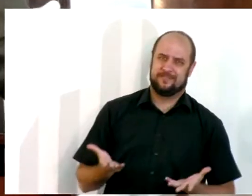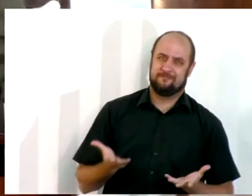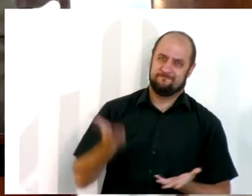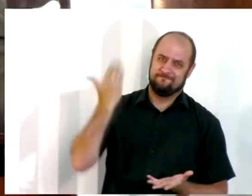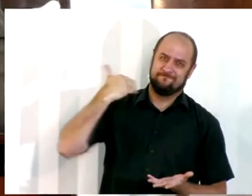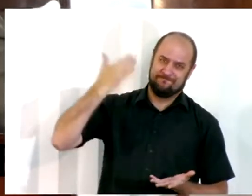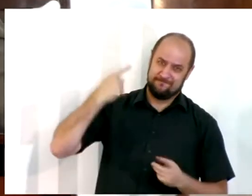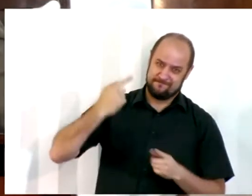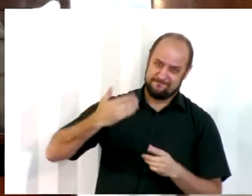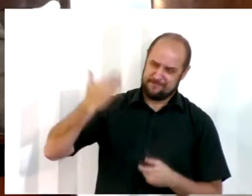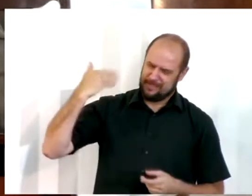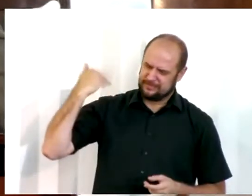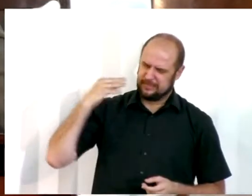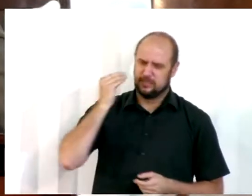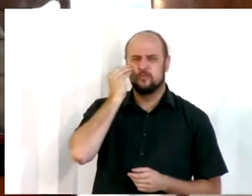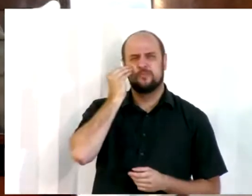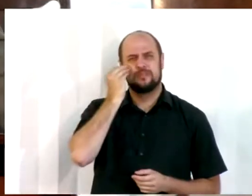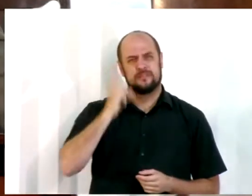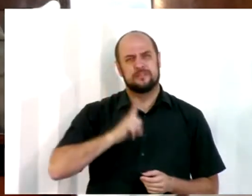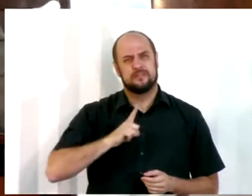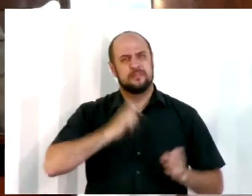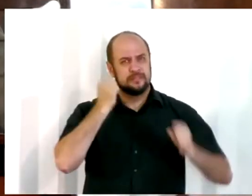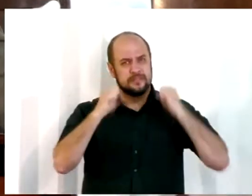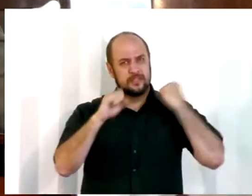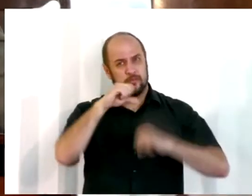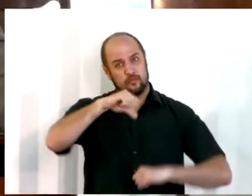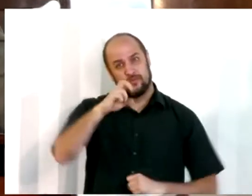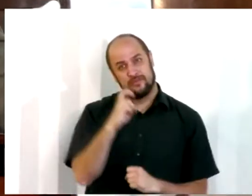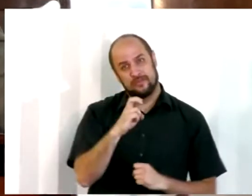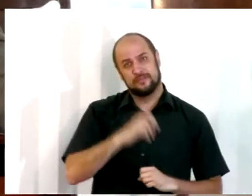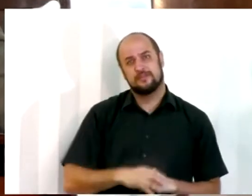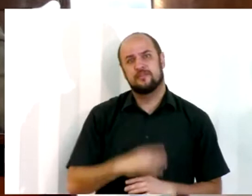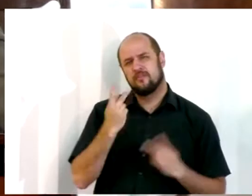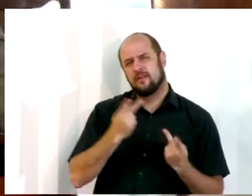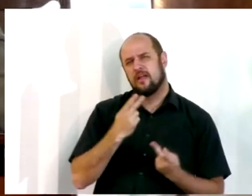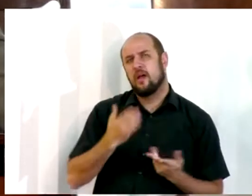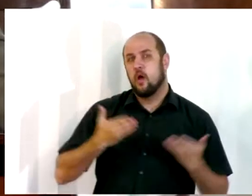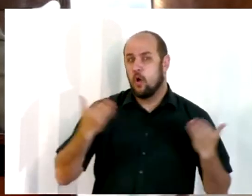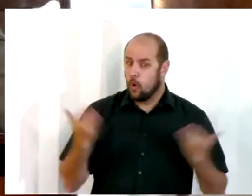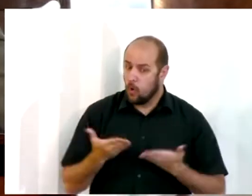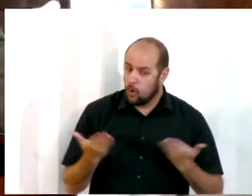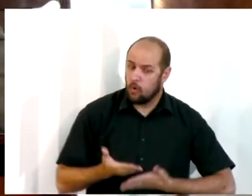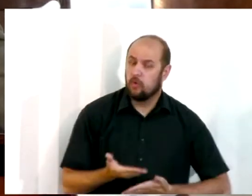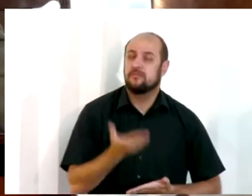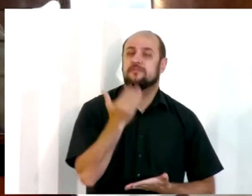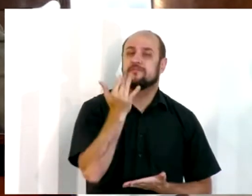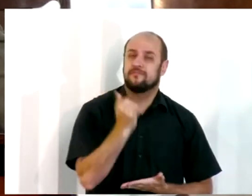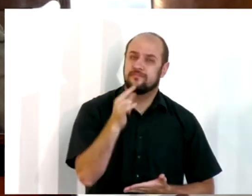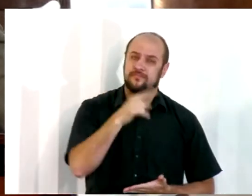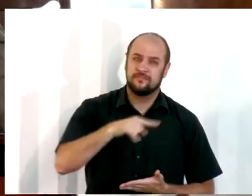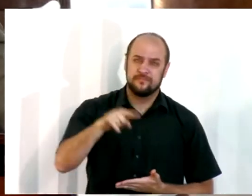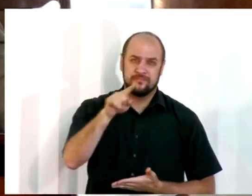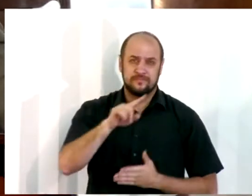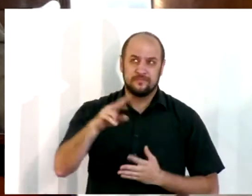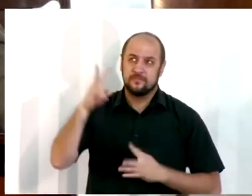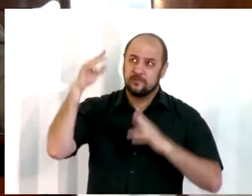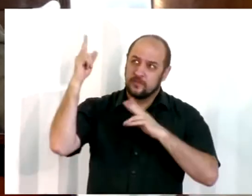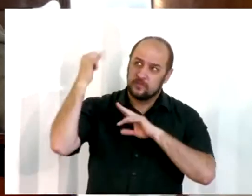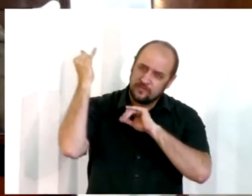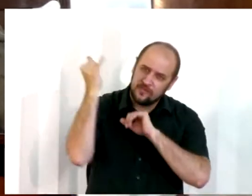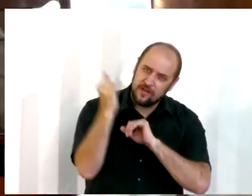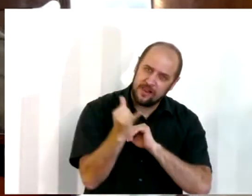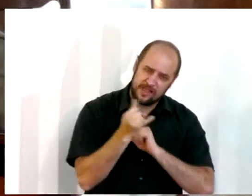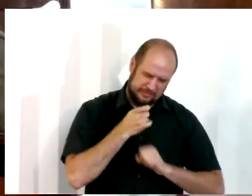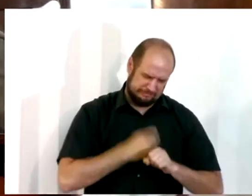a experiência lá que está registrada no Salmo 95. Hoje, se ouvir diz a voz de Deus, não endureçais o coração. Teve